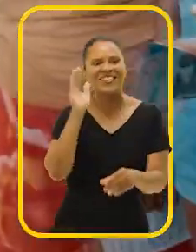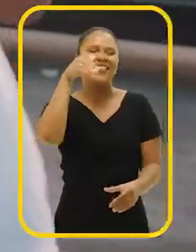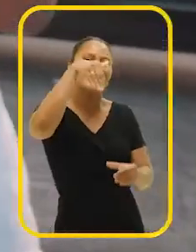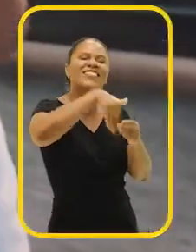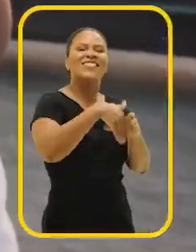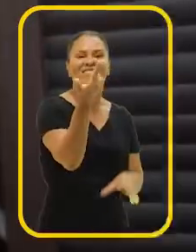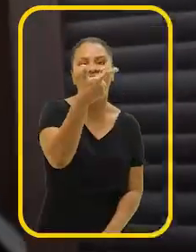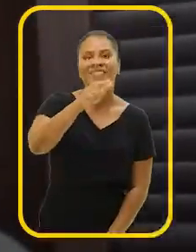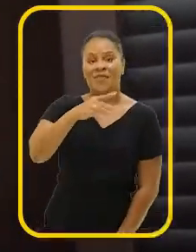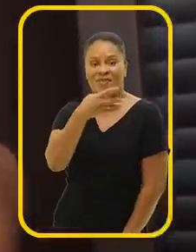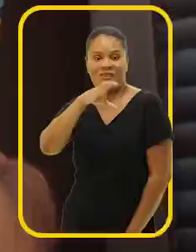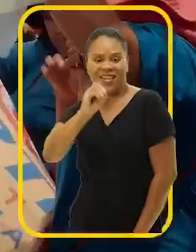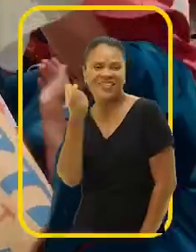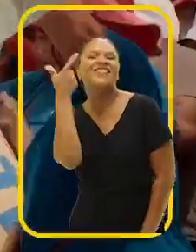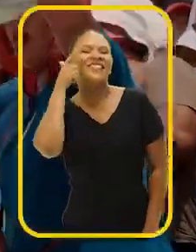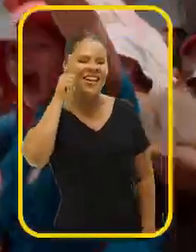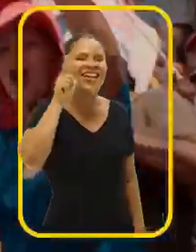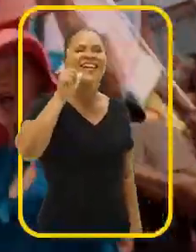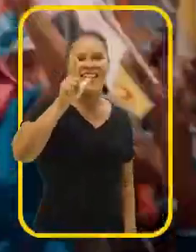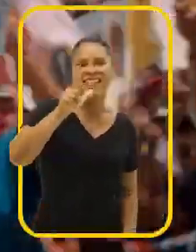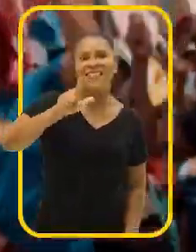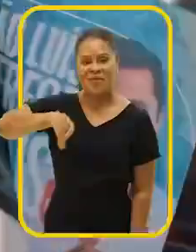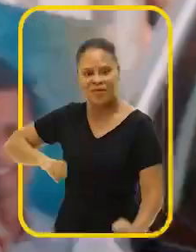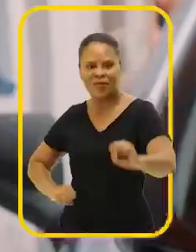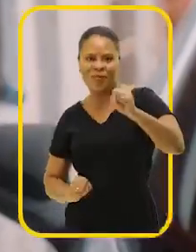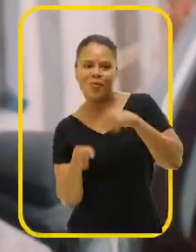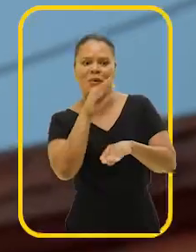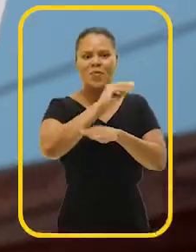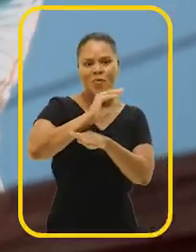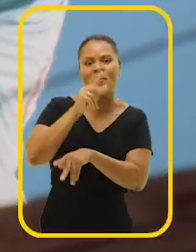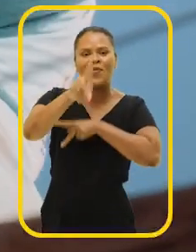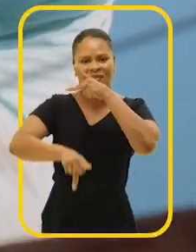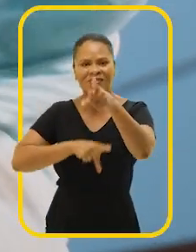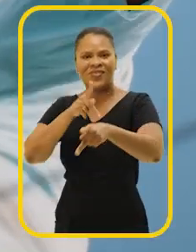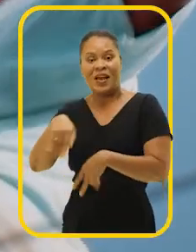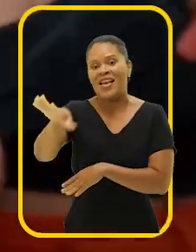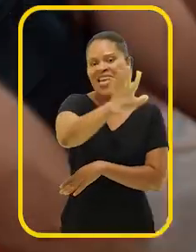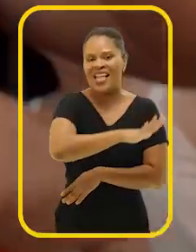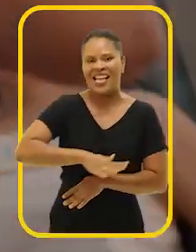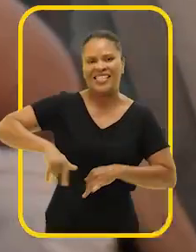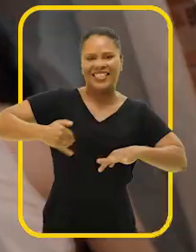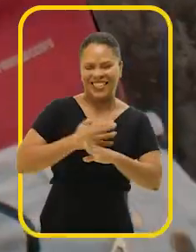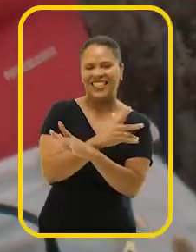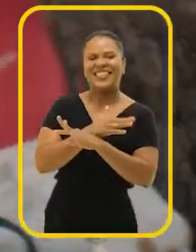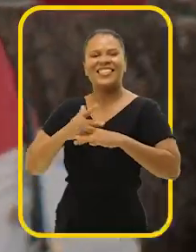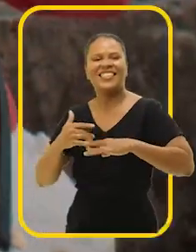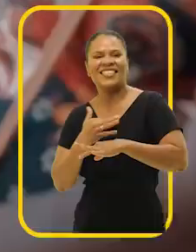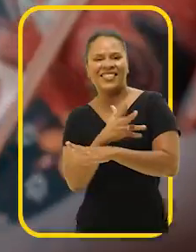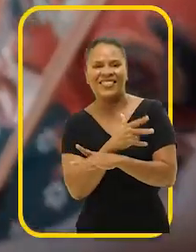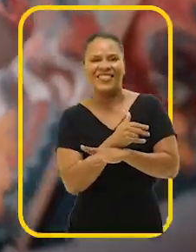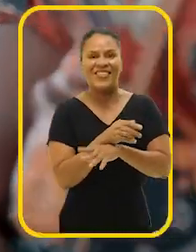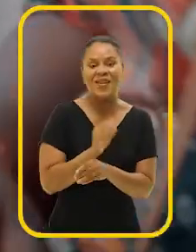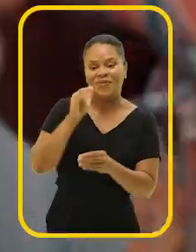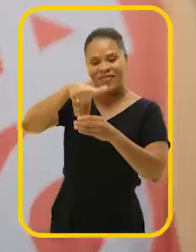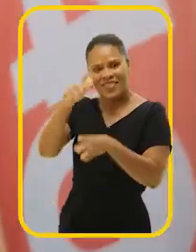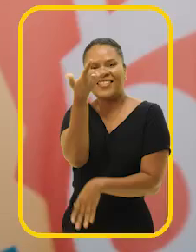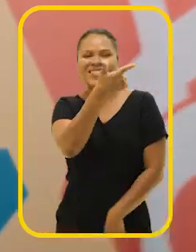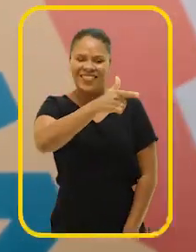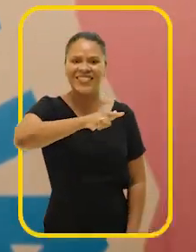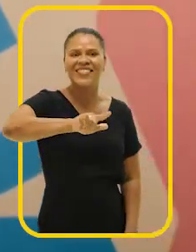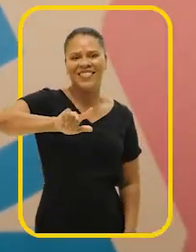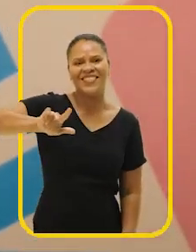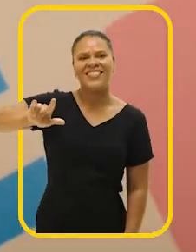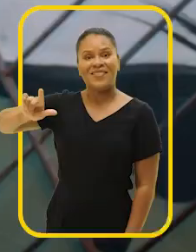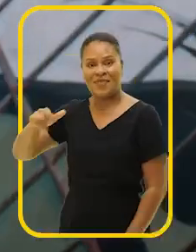votar de novo. Voto 40 pra ganhar. 40. Vou votar de novo. Voto 40 pra ganhar. Duarte, cuida do povão.